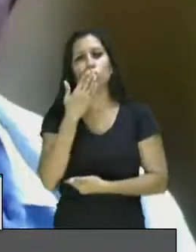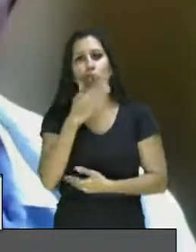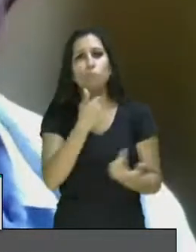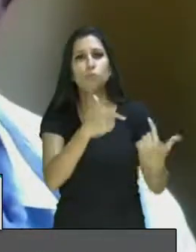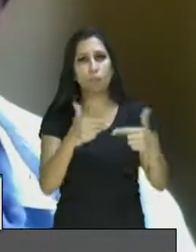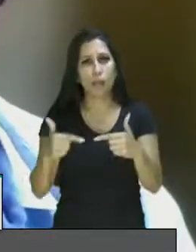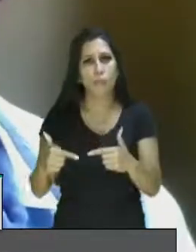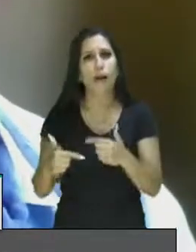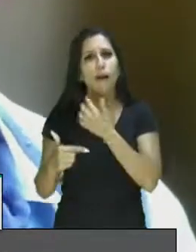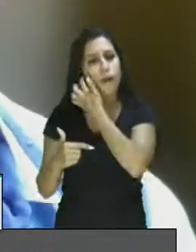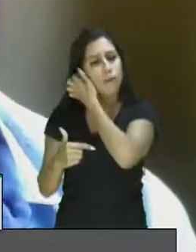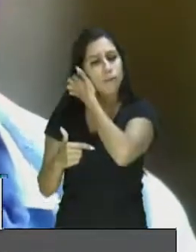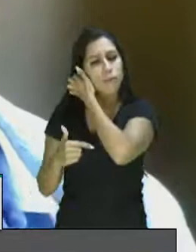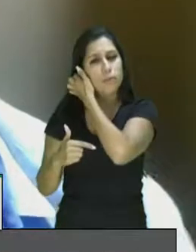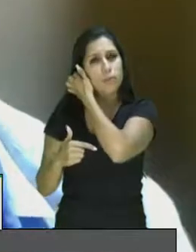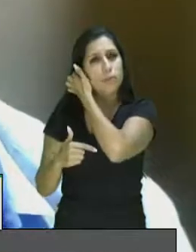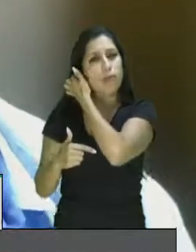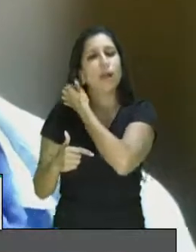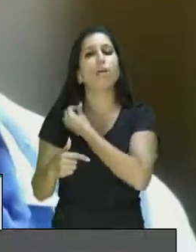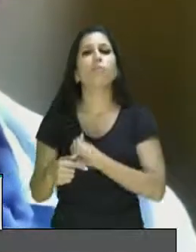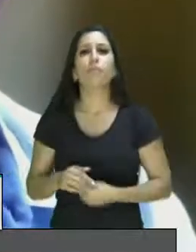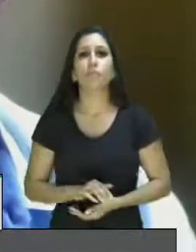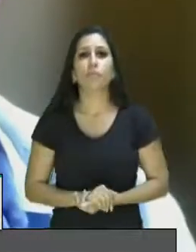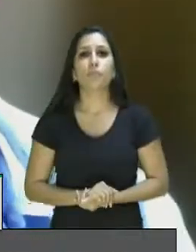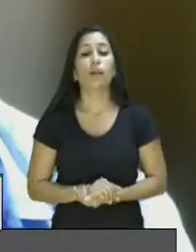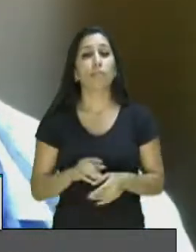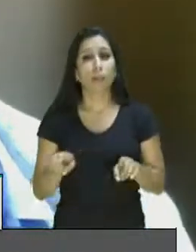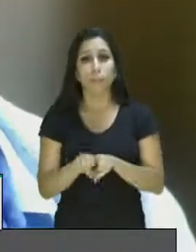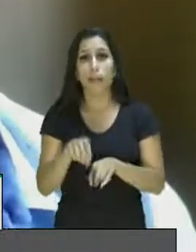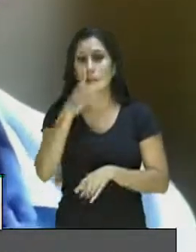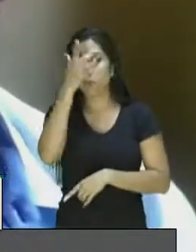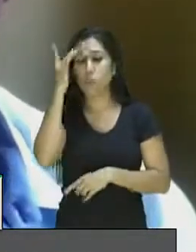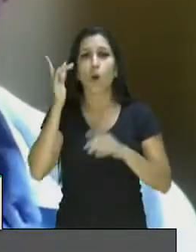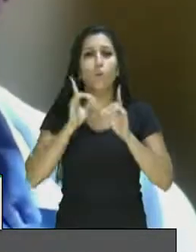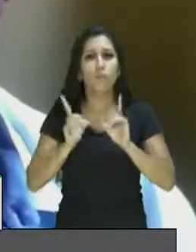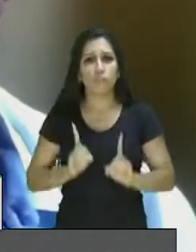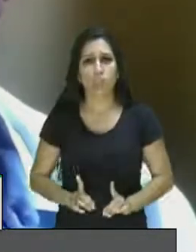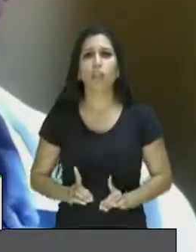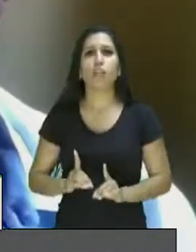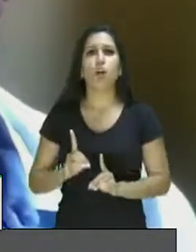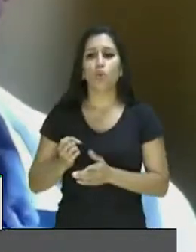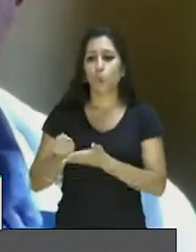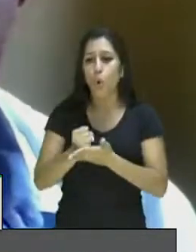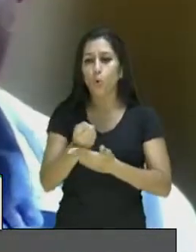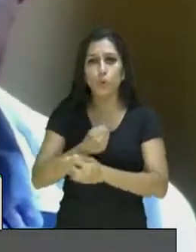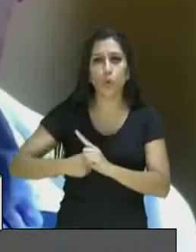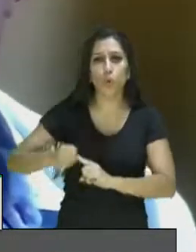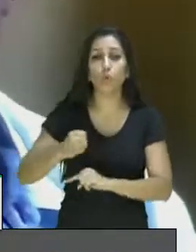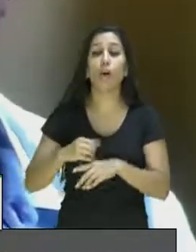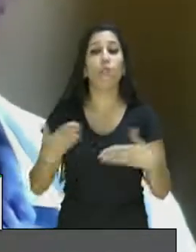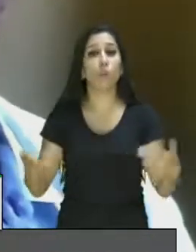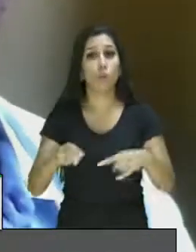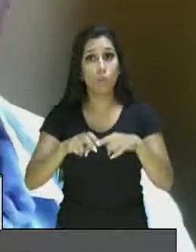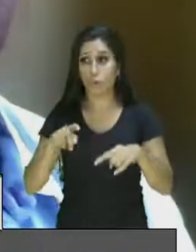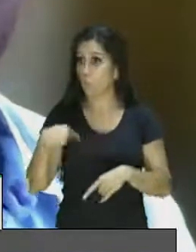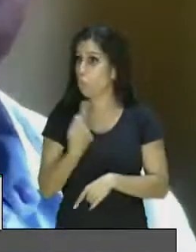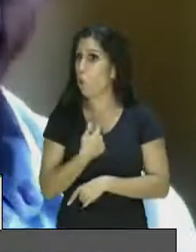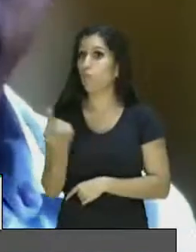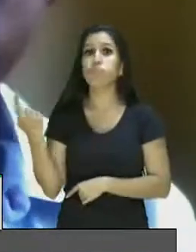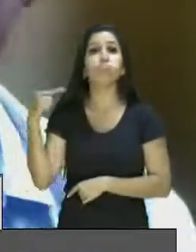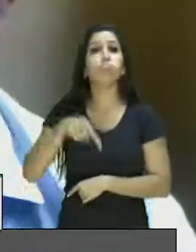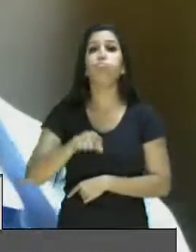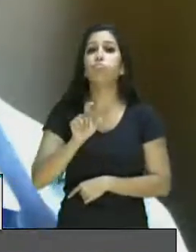o conselho da pessoa com deficiência, da representação, do controle social. E hoje nós estamos aqui para discutir o